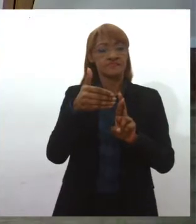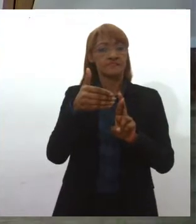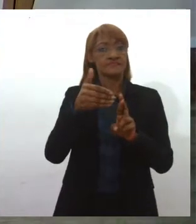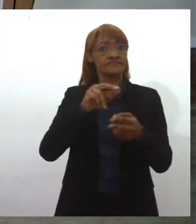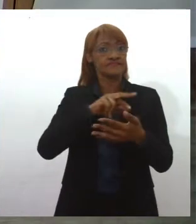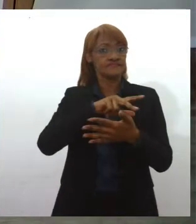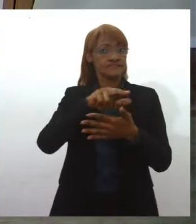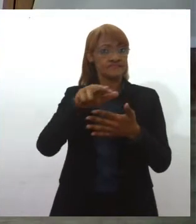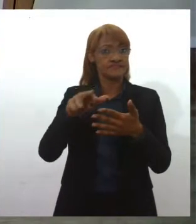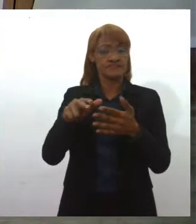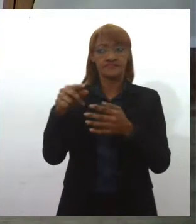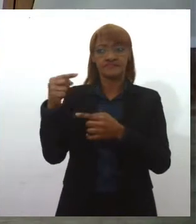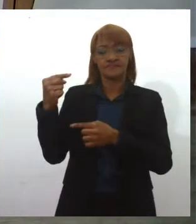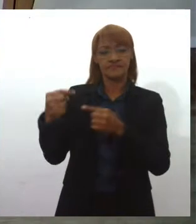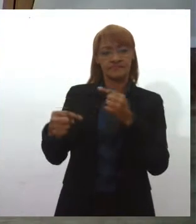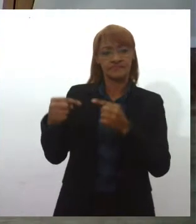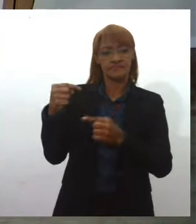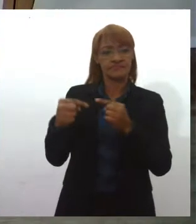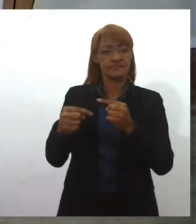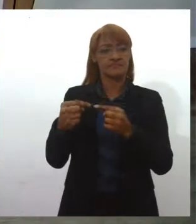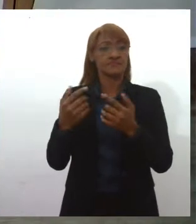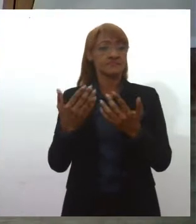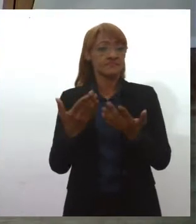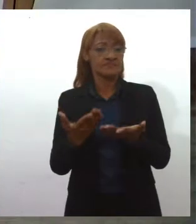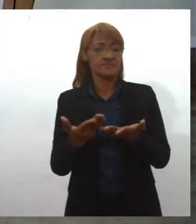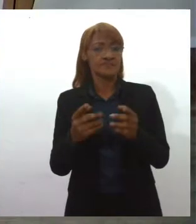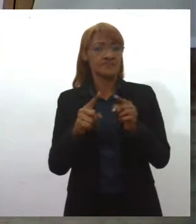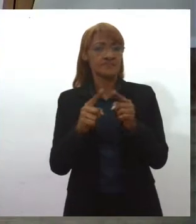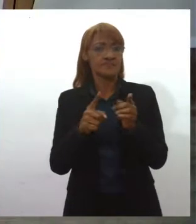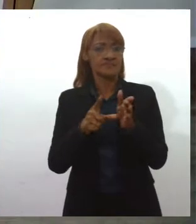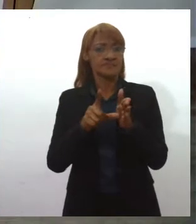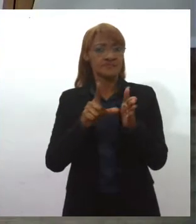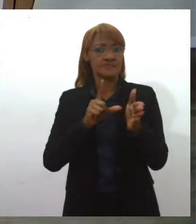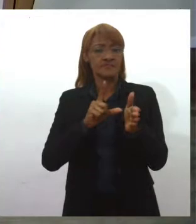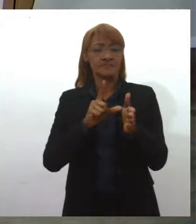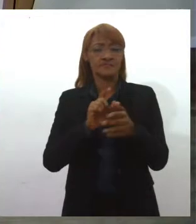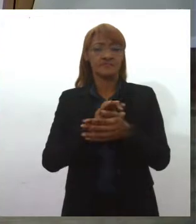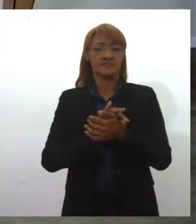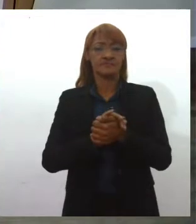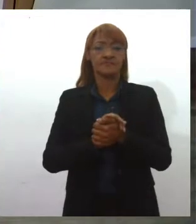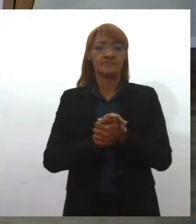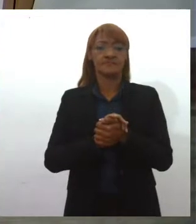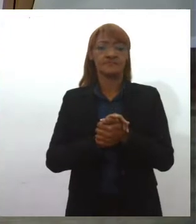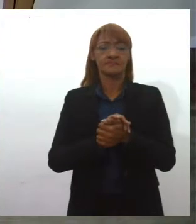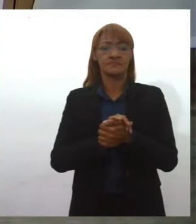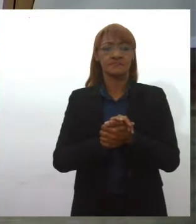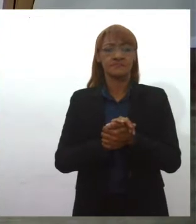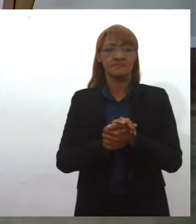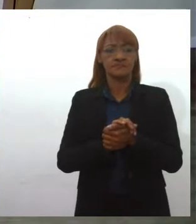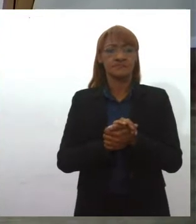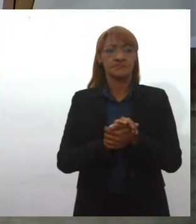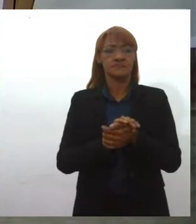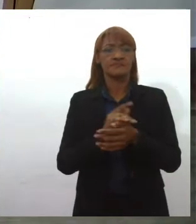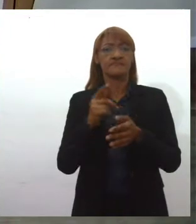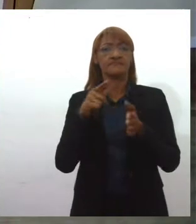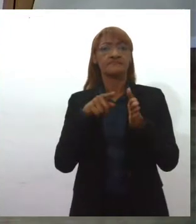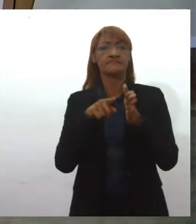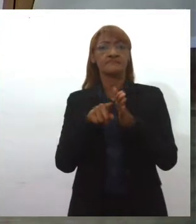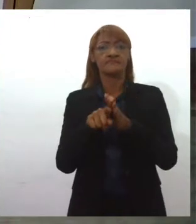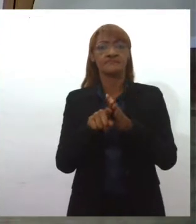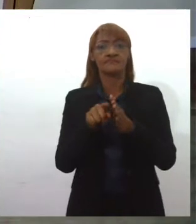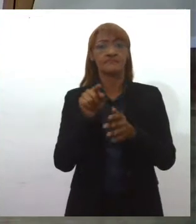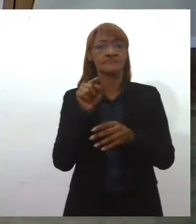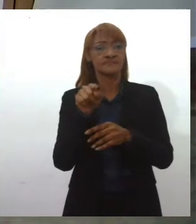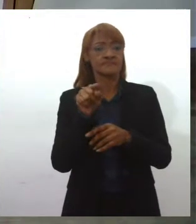área política, na área de ativismo. Mas eu queria começar, Jeruzi, sabendo um pouquinho de você, da sua